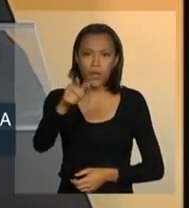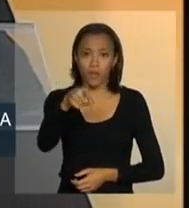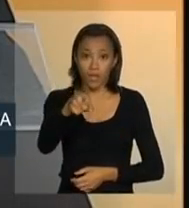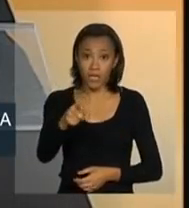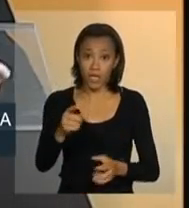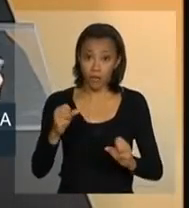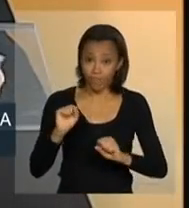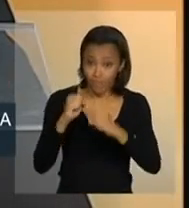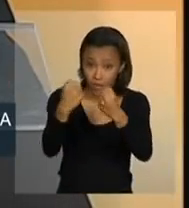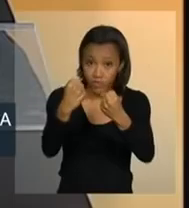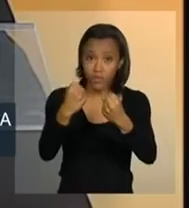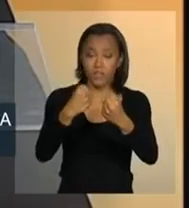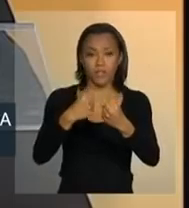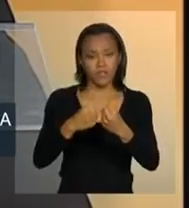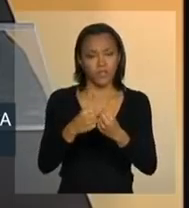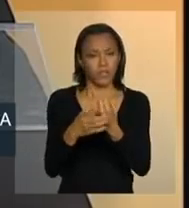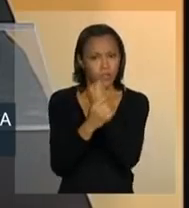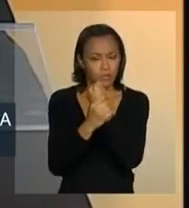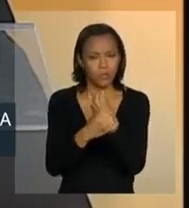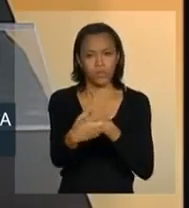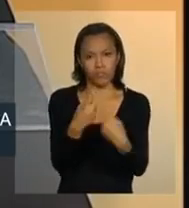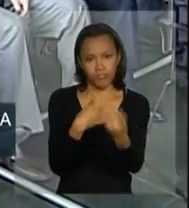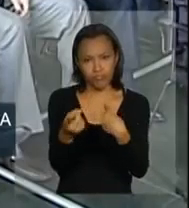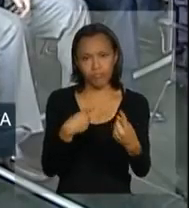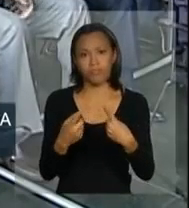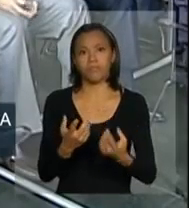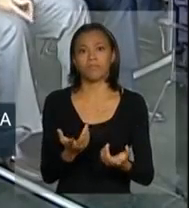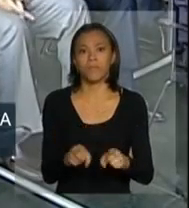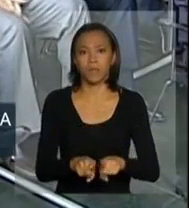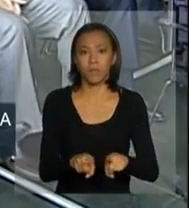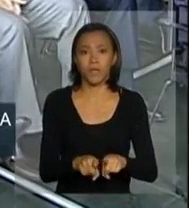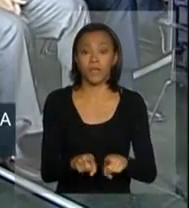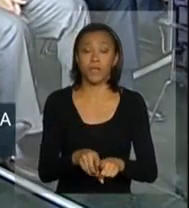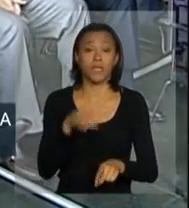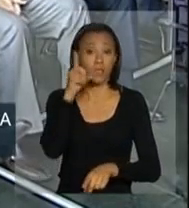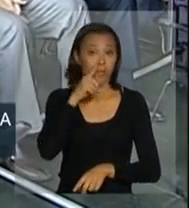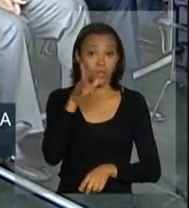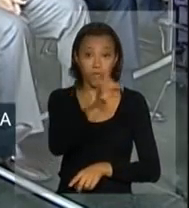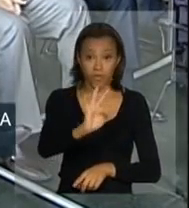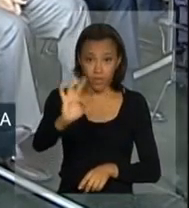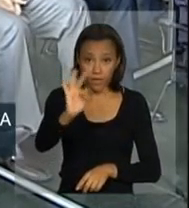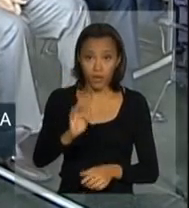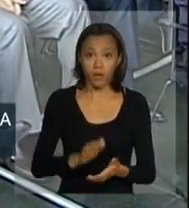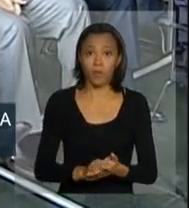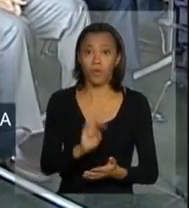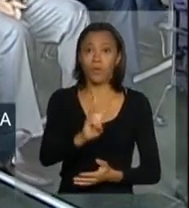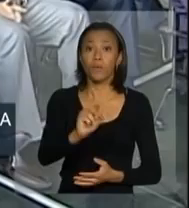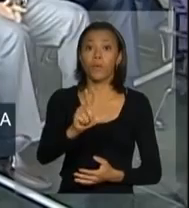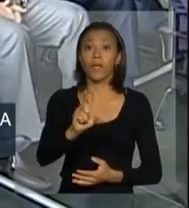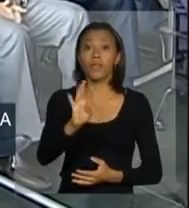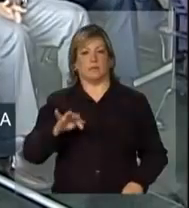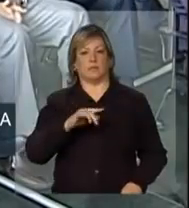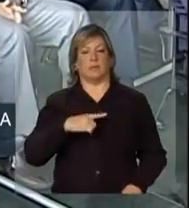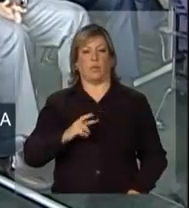Parlamentar em Defesa do Trânsito Seguro, deputado federal Wellington Fagundes, aqui presente,